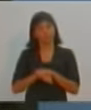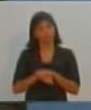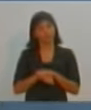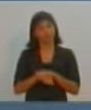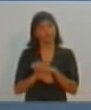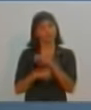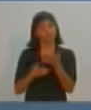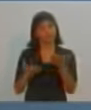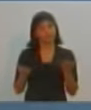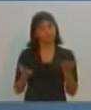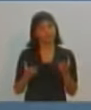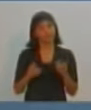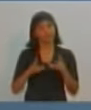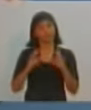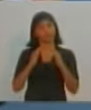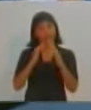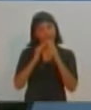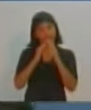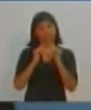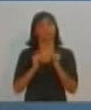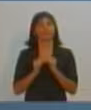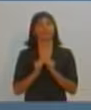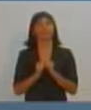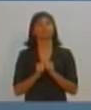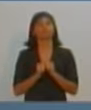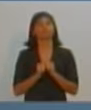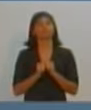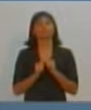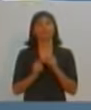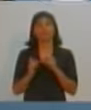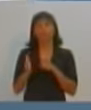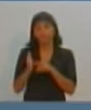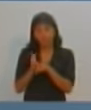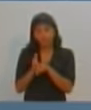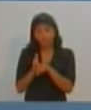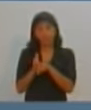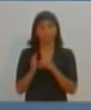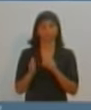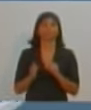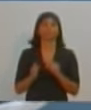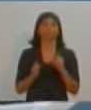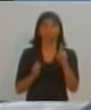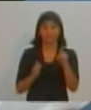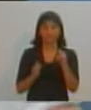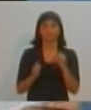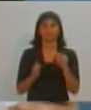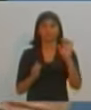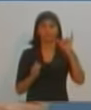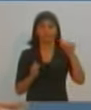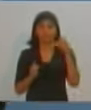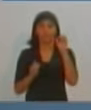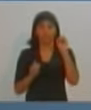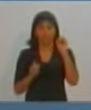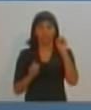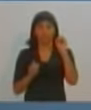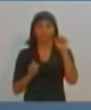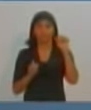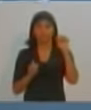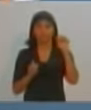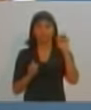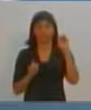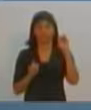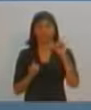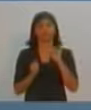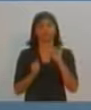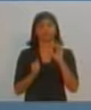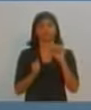os candidatos, pessoal de casa. A pergunta vai para o João Cláudio da Silva e eu queria que a Regina comentasse, por gentileza. Candidatos, vocês estão